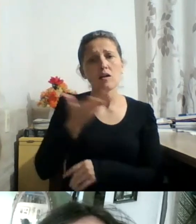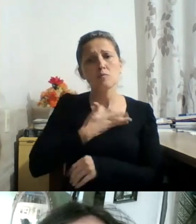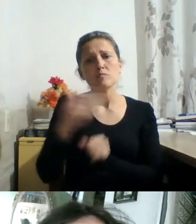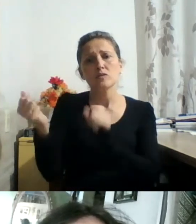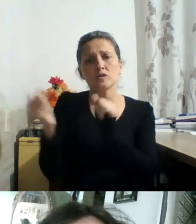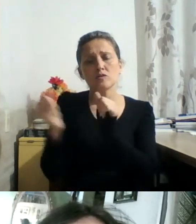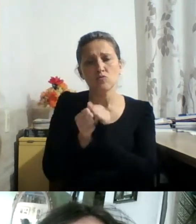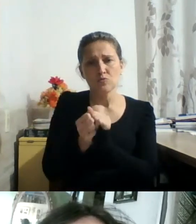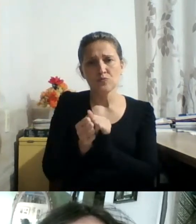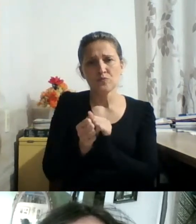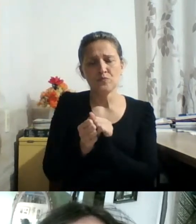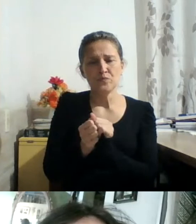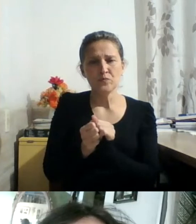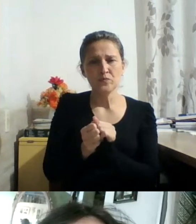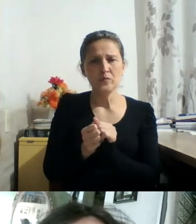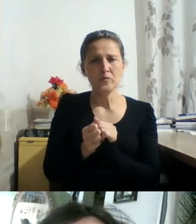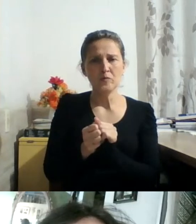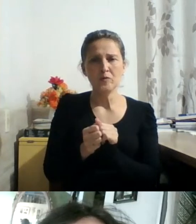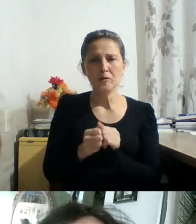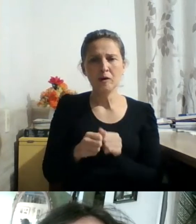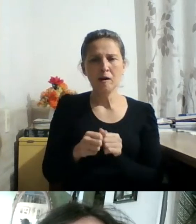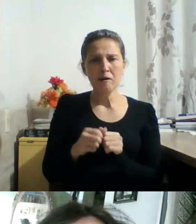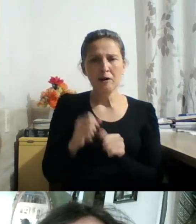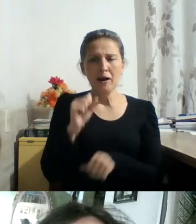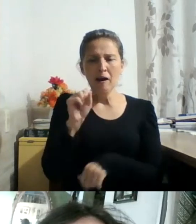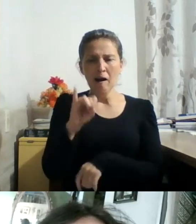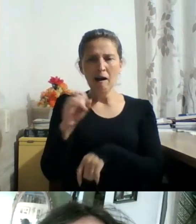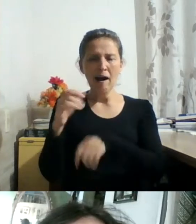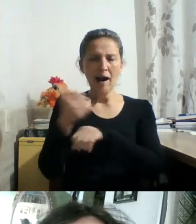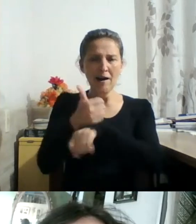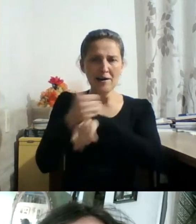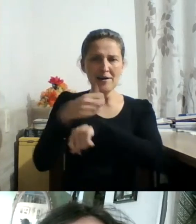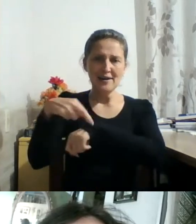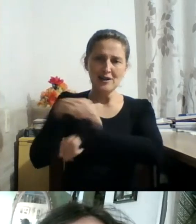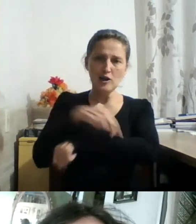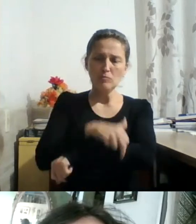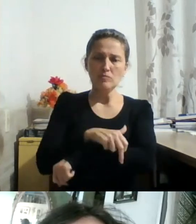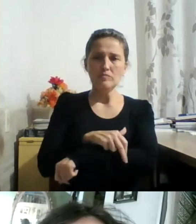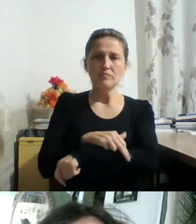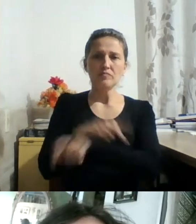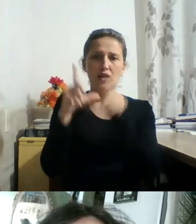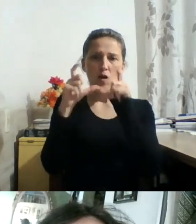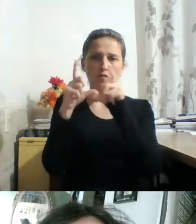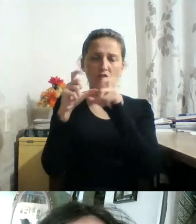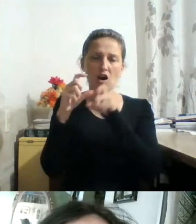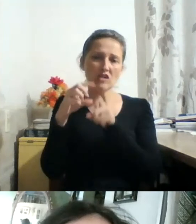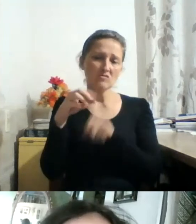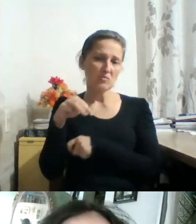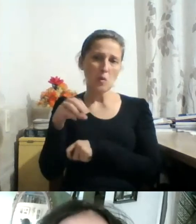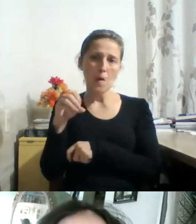fossem, ou que eu tivesse modelos profissionais para fotos de moda ou publicidade,